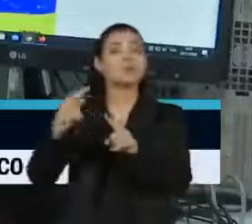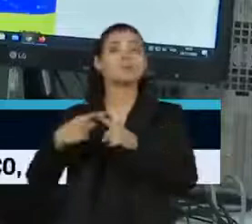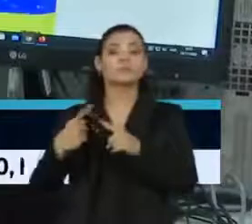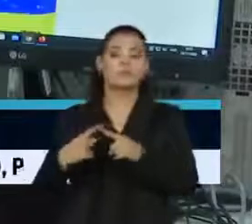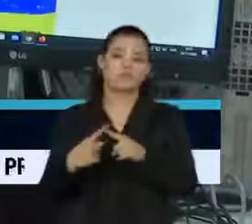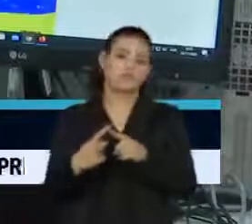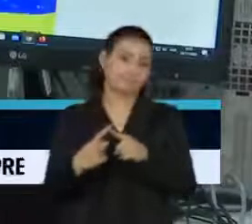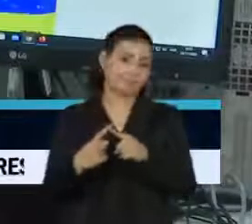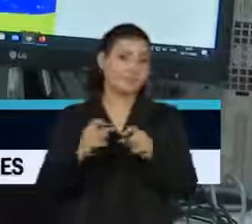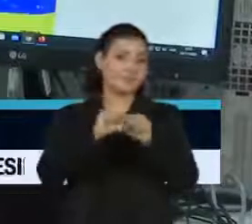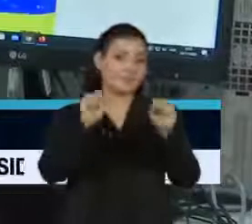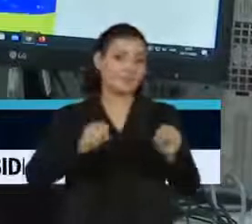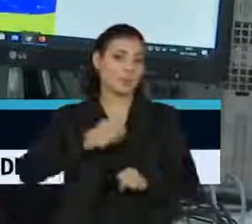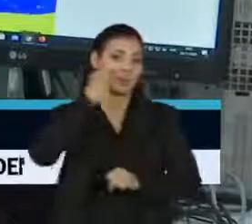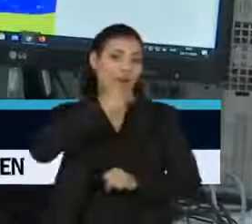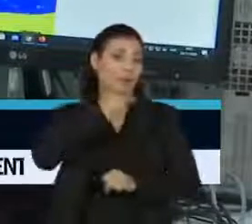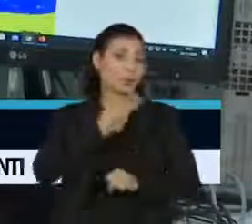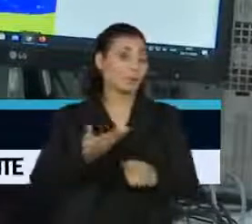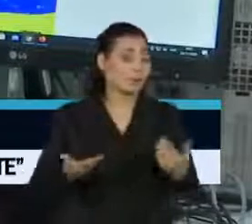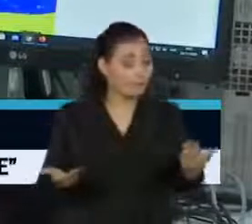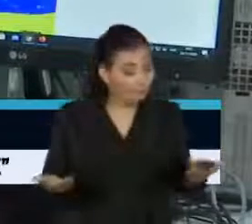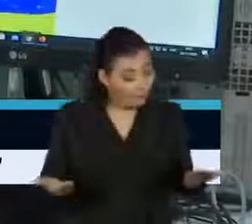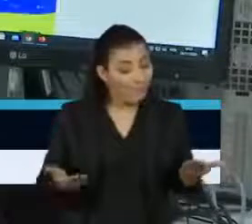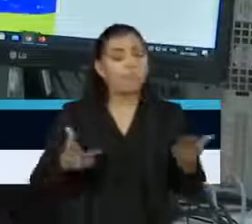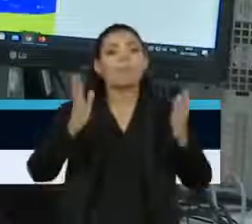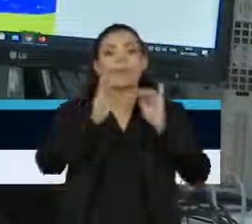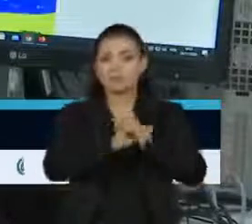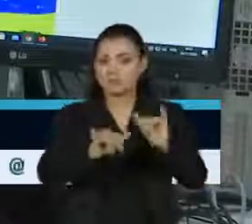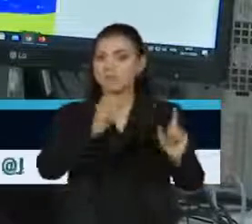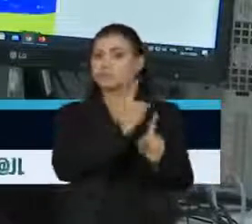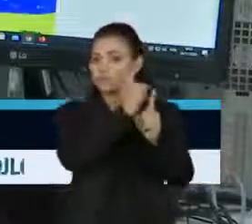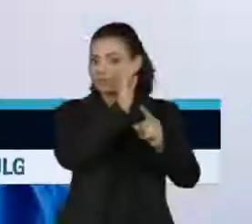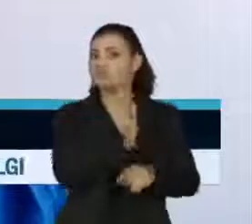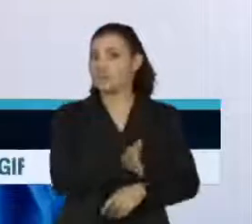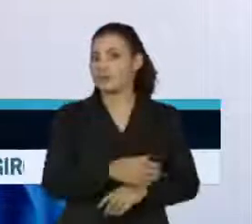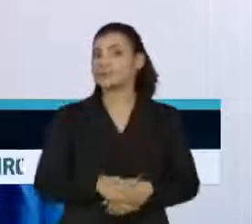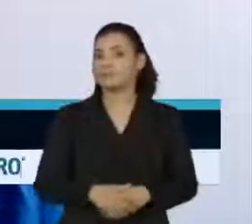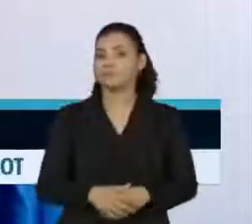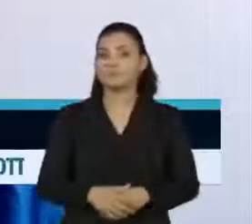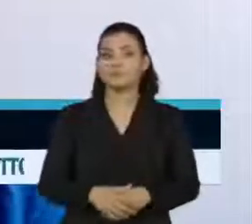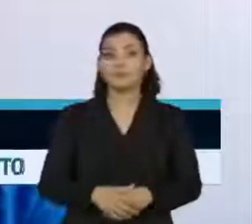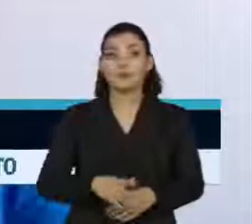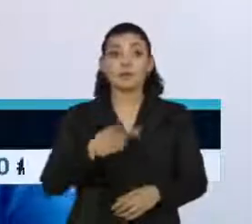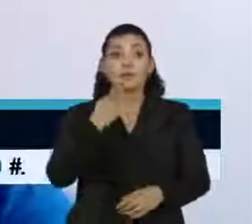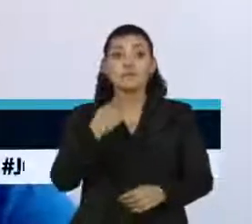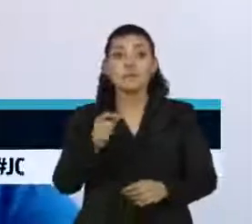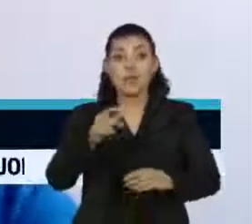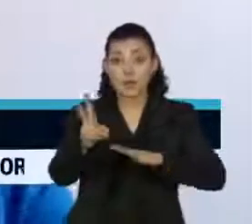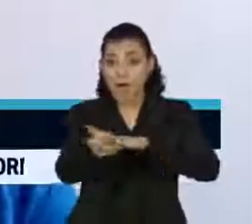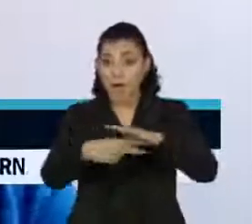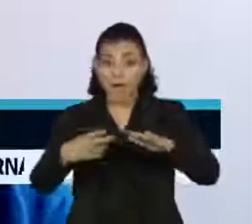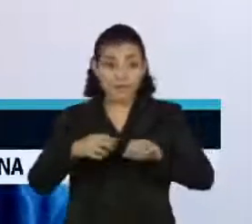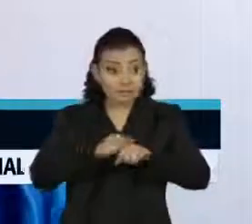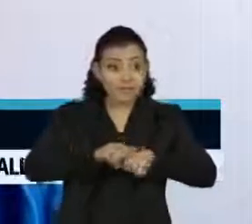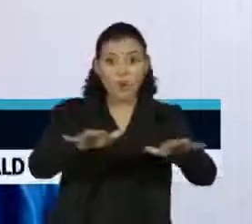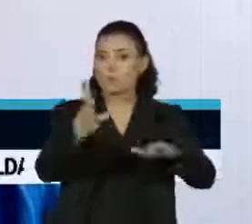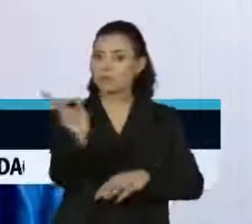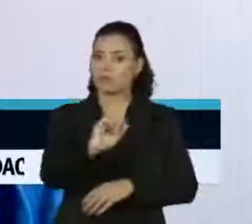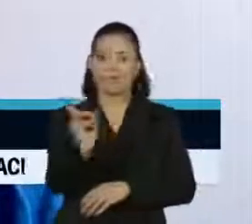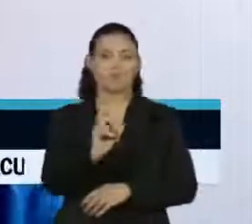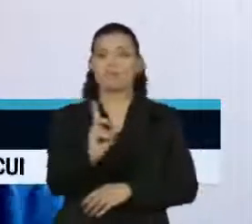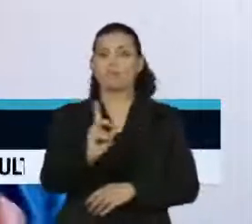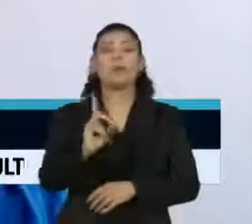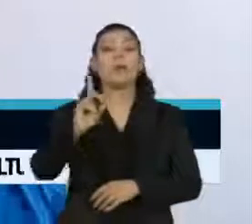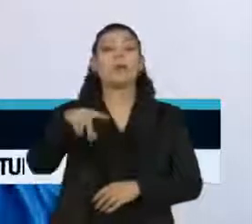fragilidade no sistema que já tinha sido identificada. A gente não está falando de uma invasão, mas a gente está